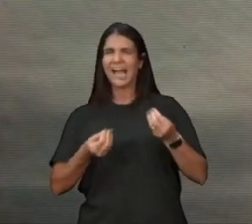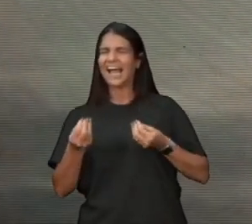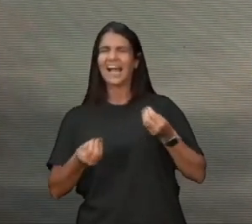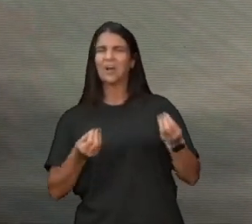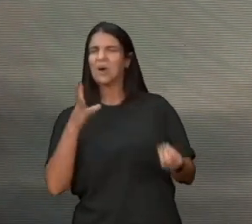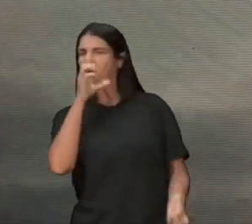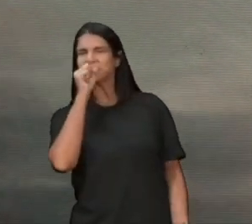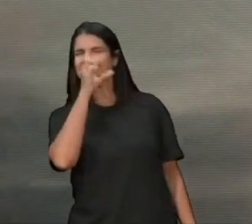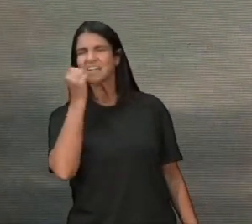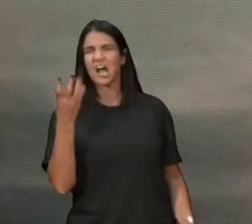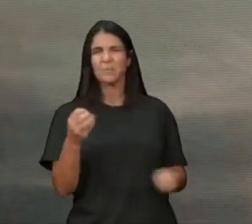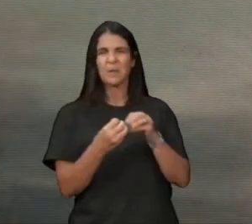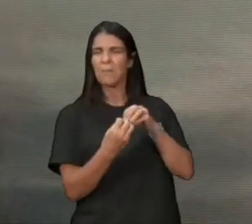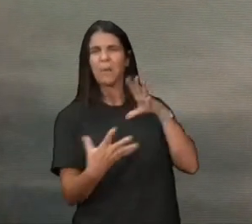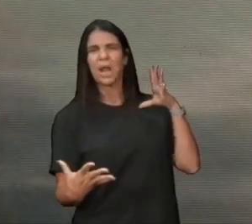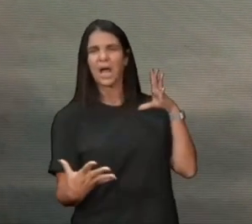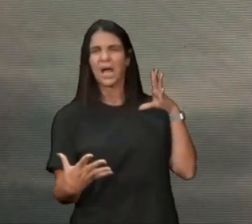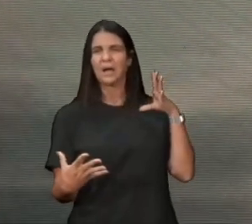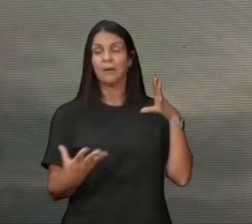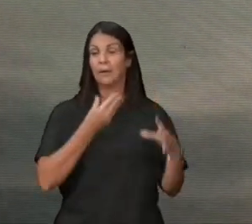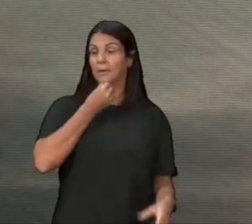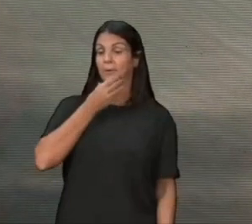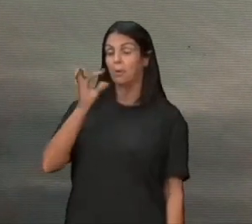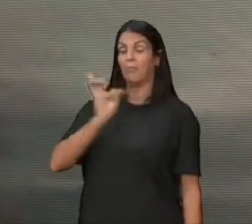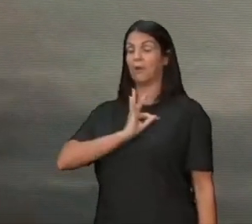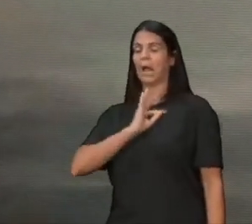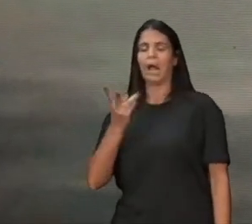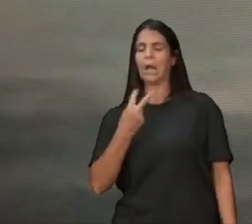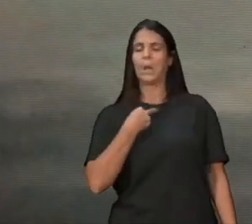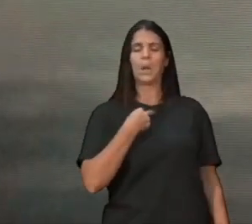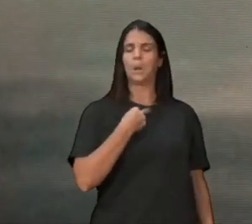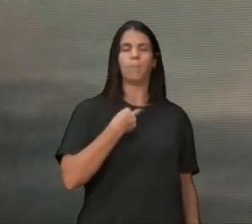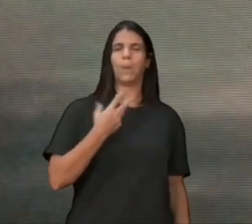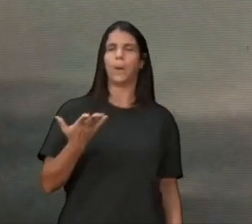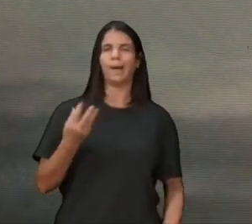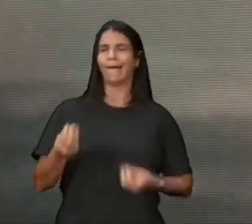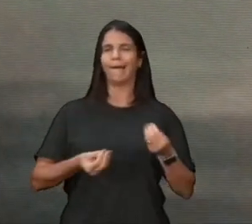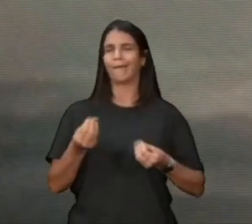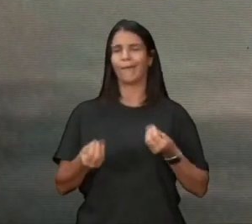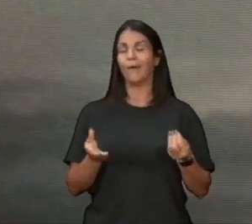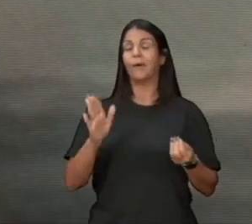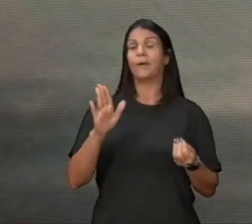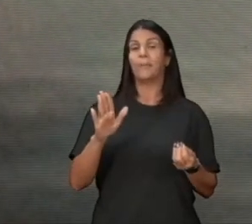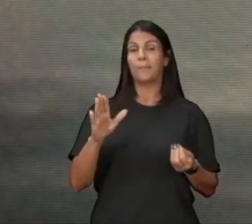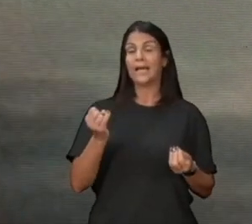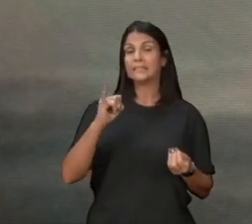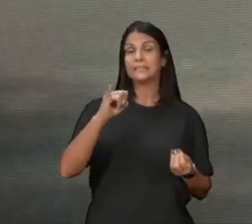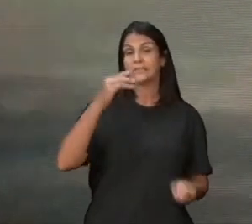que importa se é sábado, não, o sábado, não pode, mas aí, quando a vaca de vocês, cai num buraco, vocês tiram,